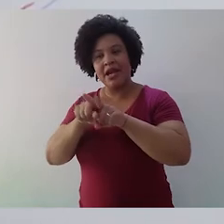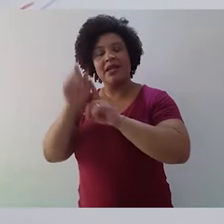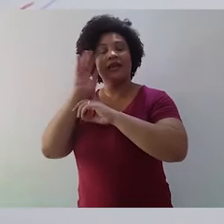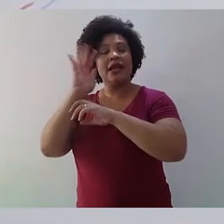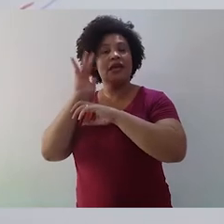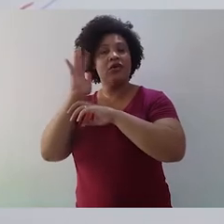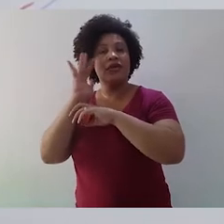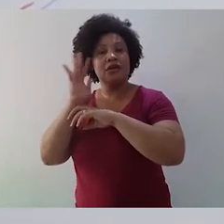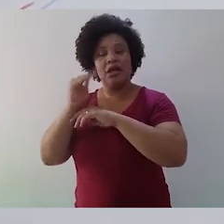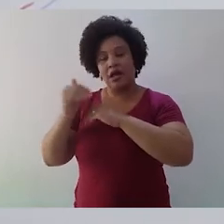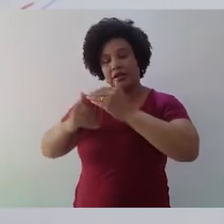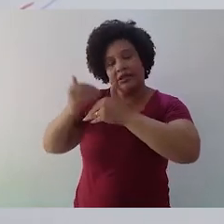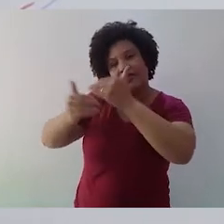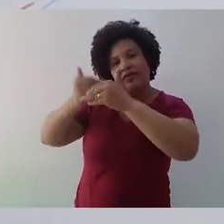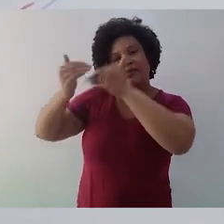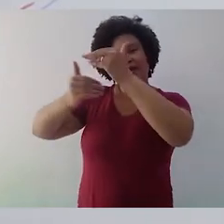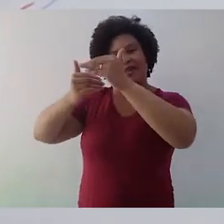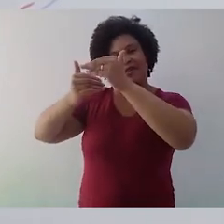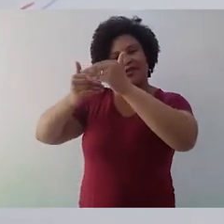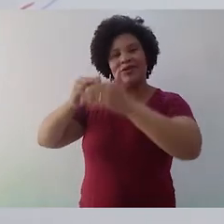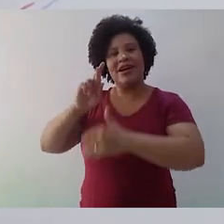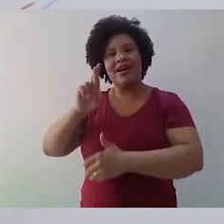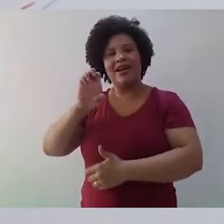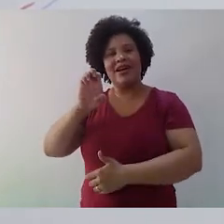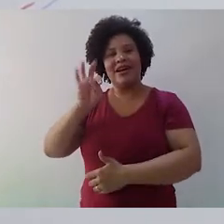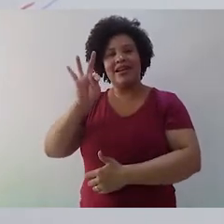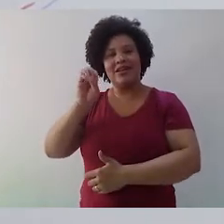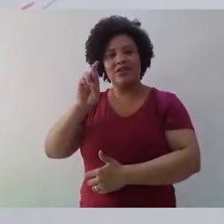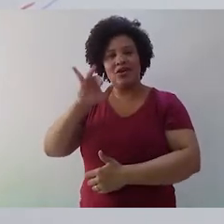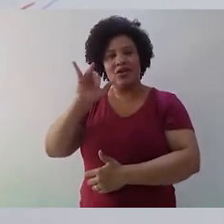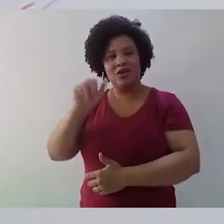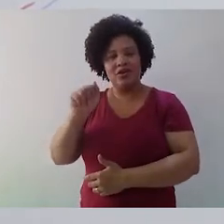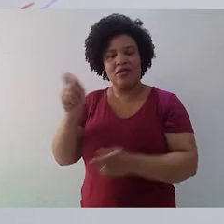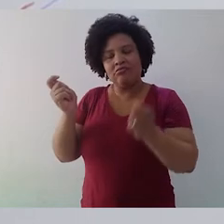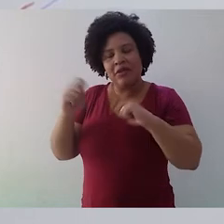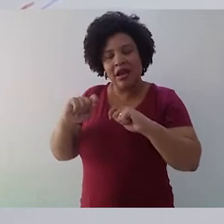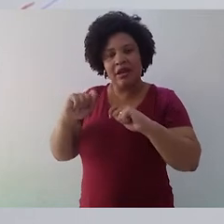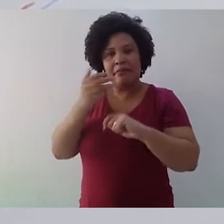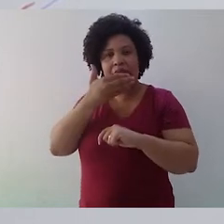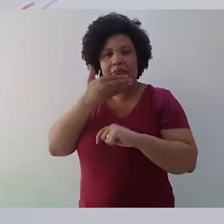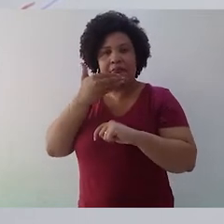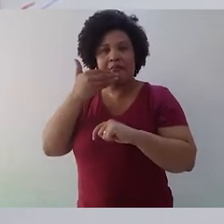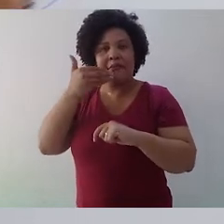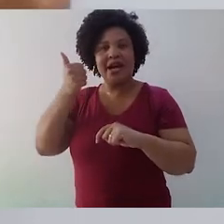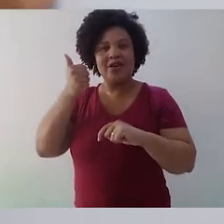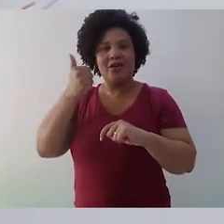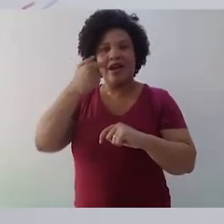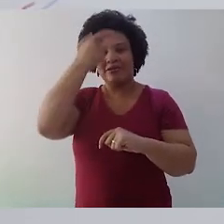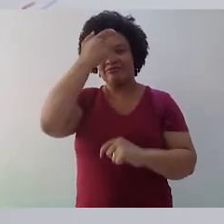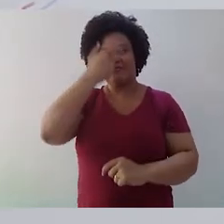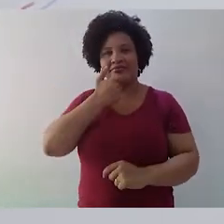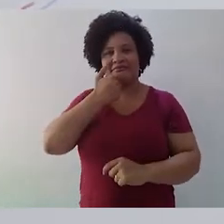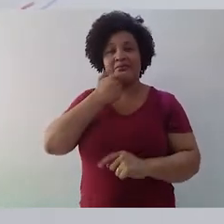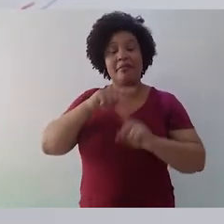retórico vai mostrar que nós podemos nos desenvolver nos melhorando como pessoas, só que isso aqui é um processo